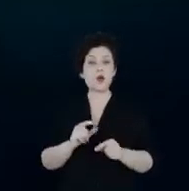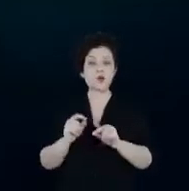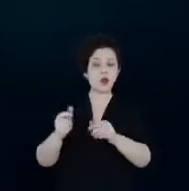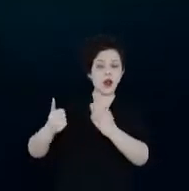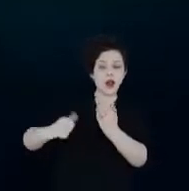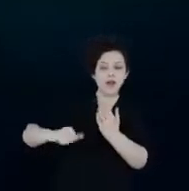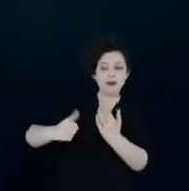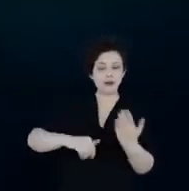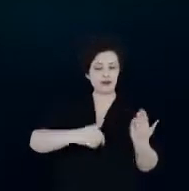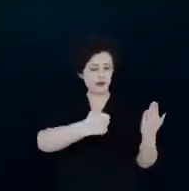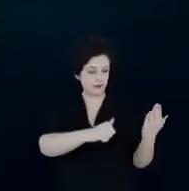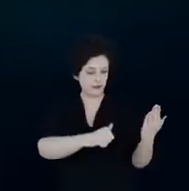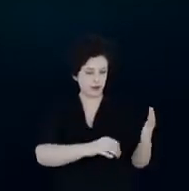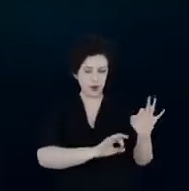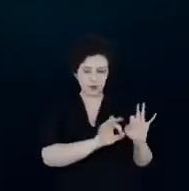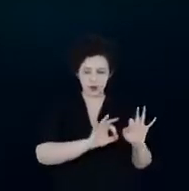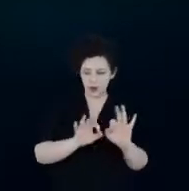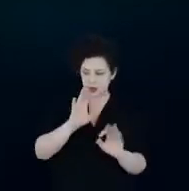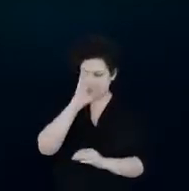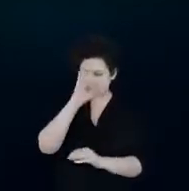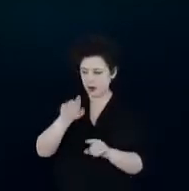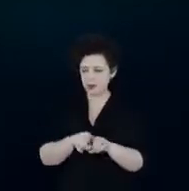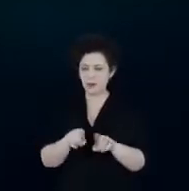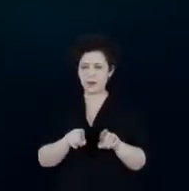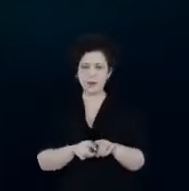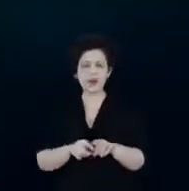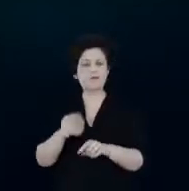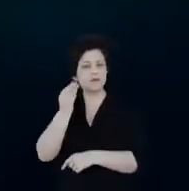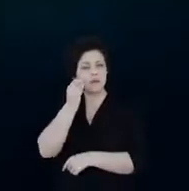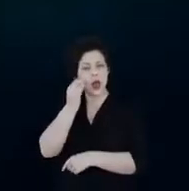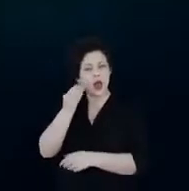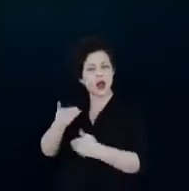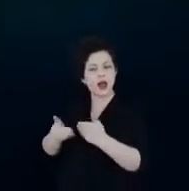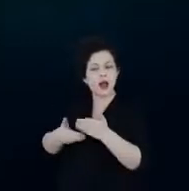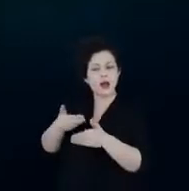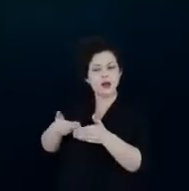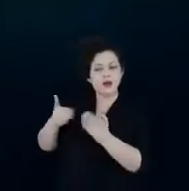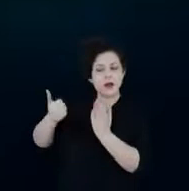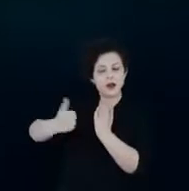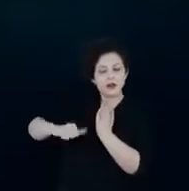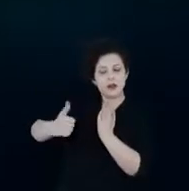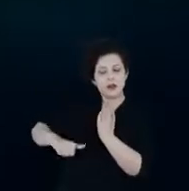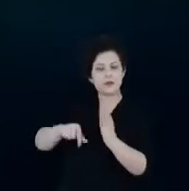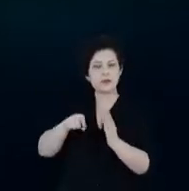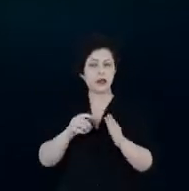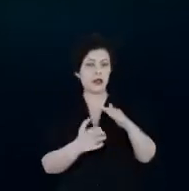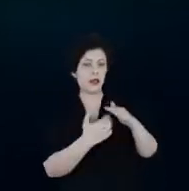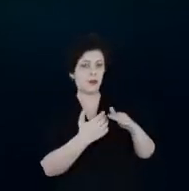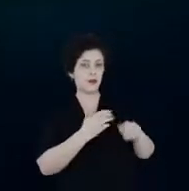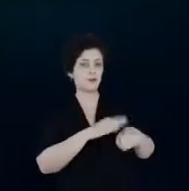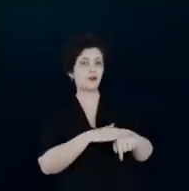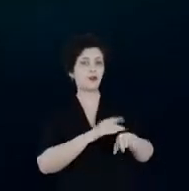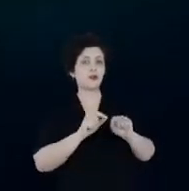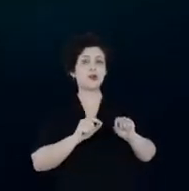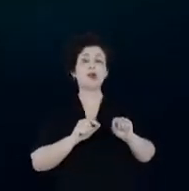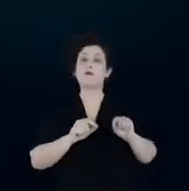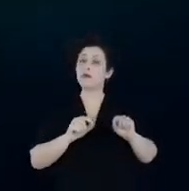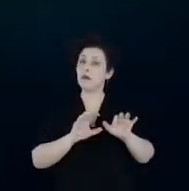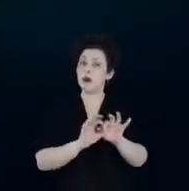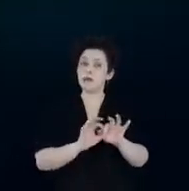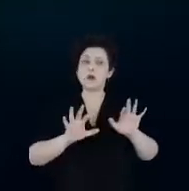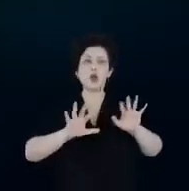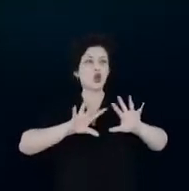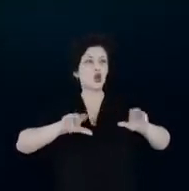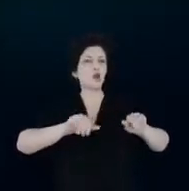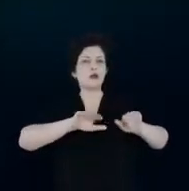inicial dos projetos prioritários e projetos pilotos. E a concessionária tem a obrigação de realizar chamada pública para todos